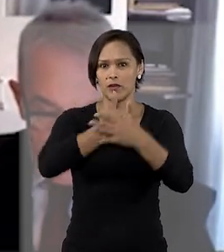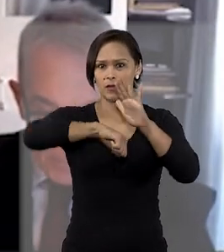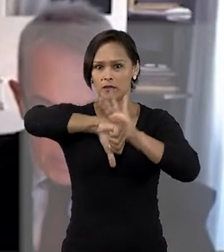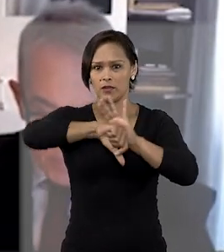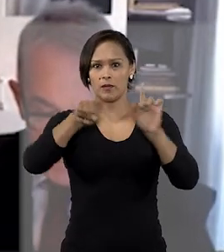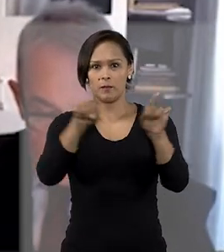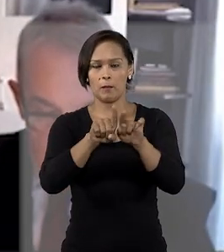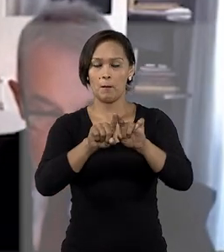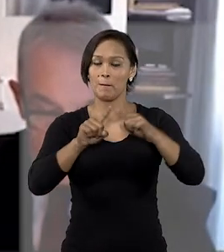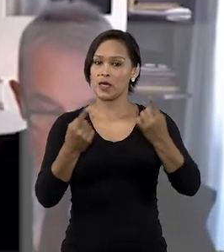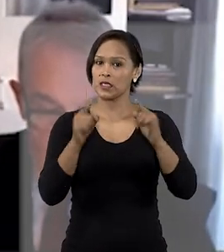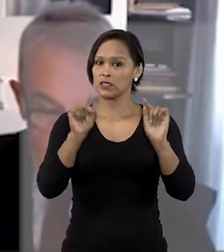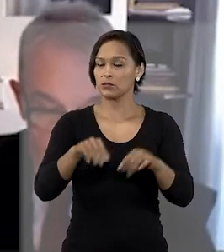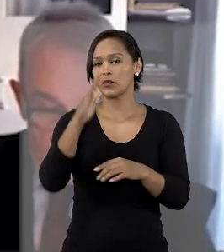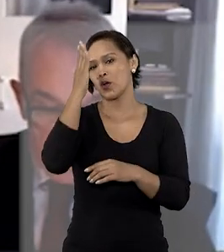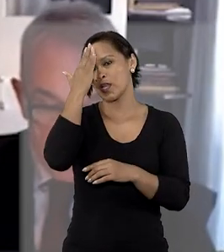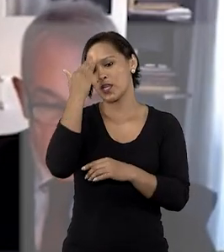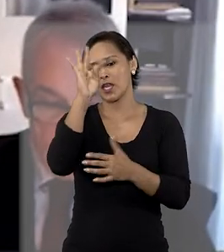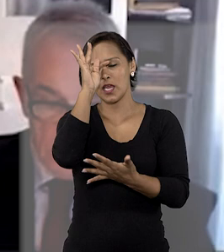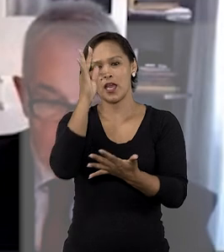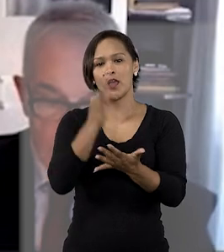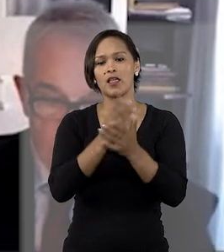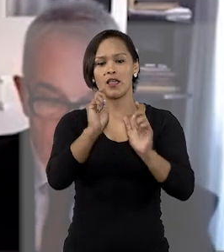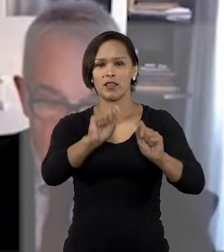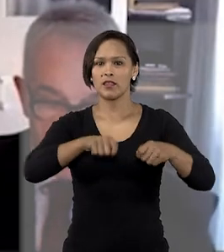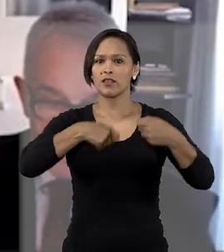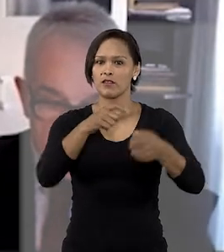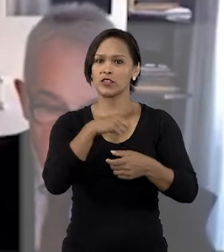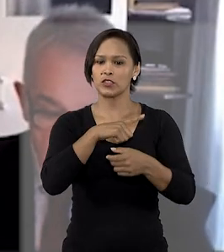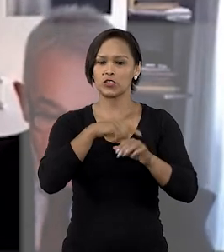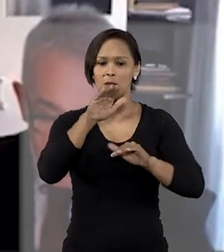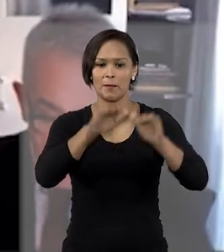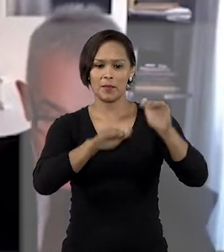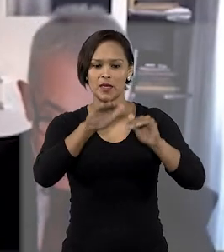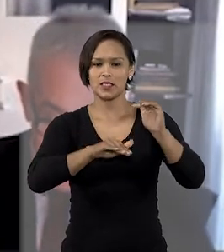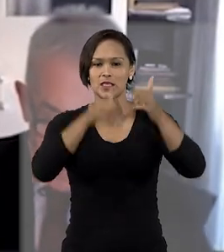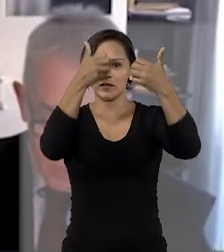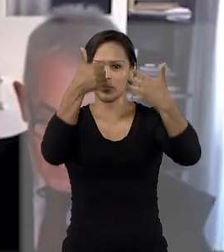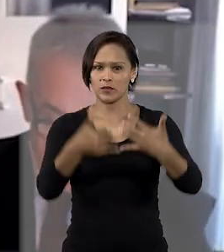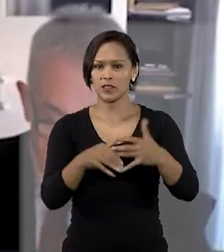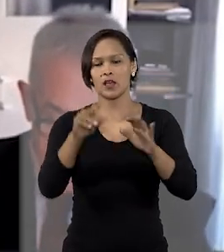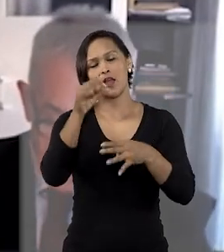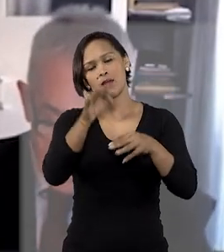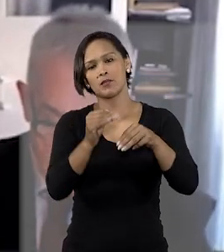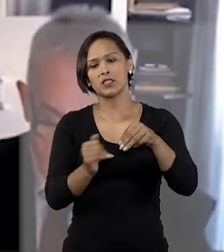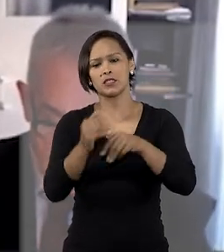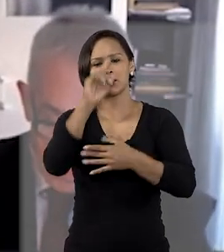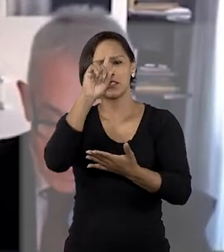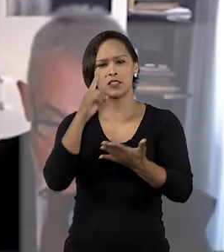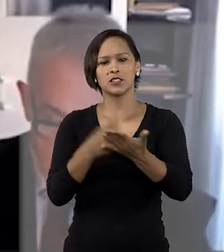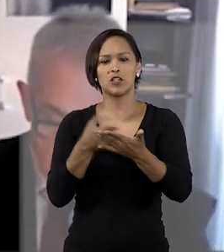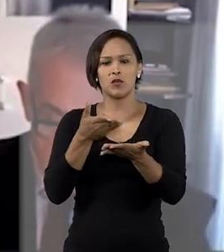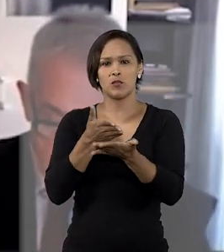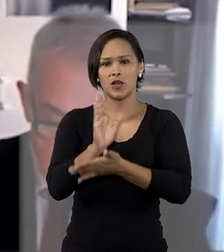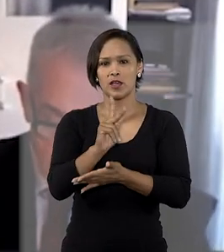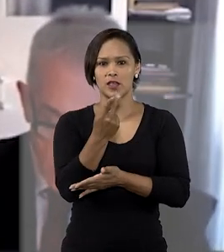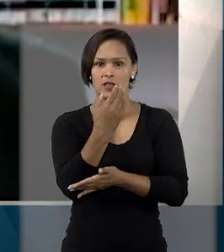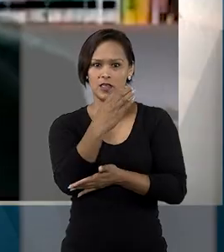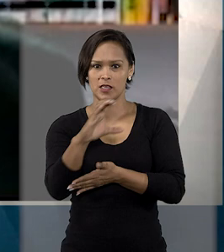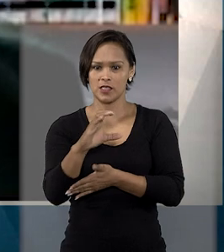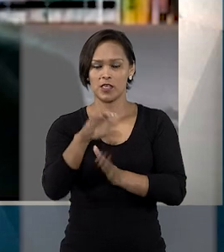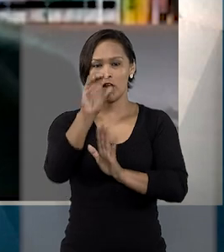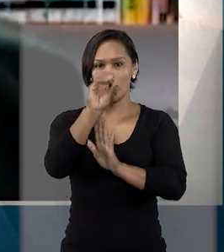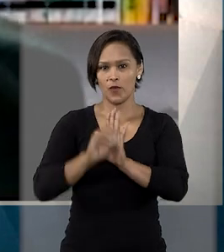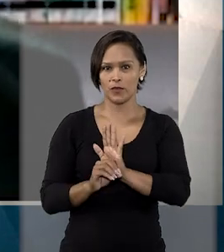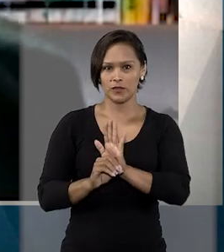Entretanto, por entender que a tese da defesa tinha parcial fundamento, a ministra decidiu pela concessão do abescorpos de ofício.